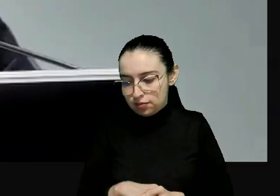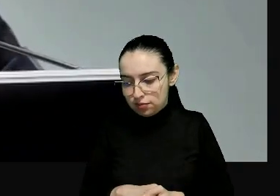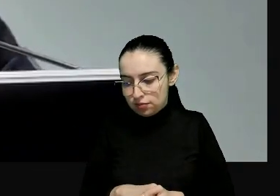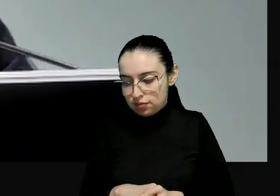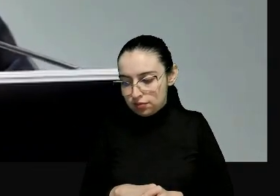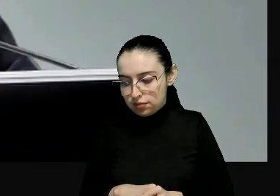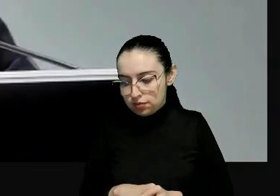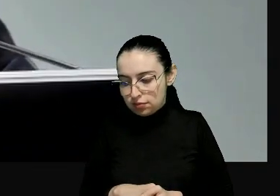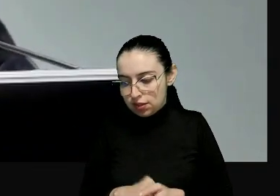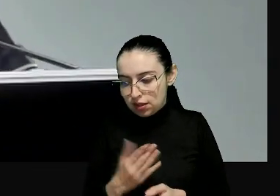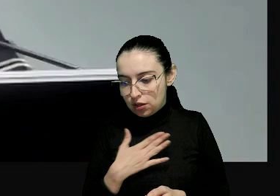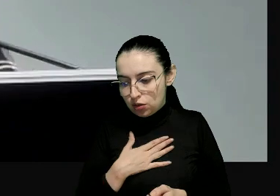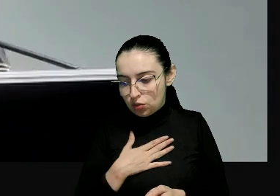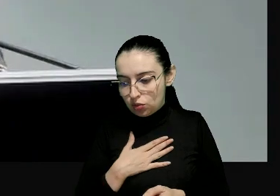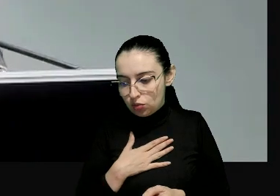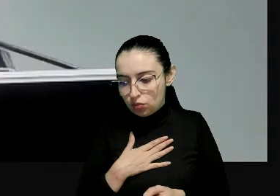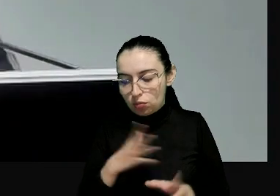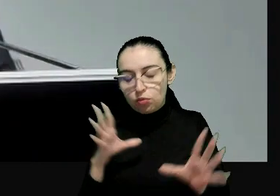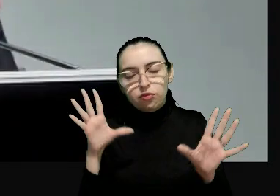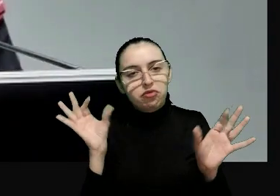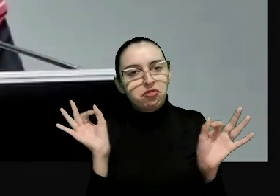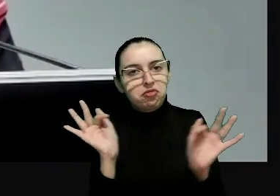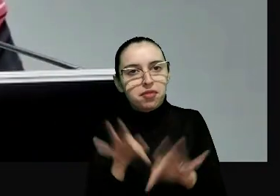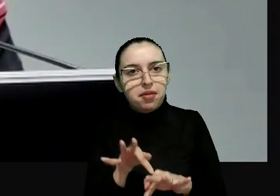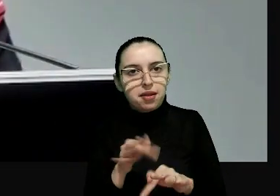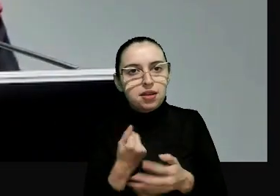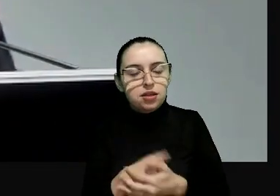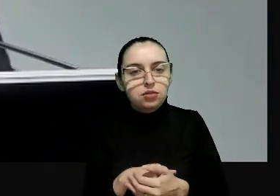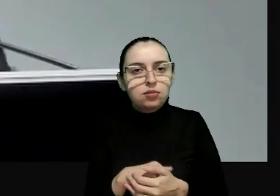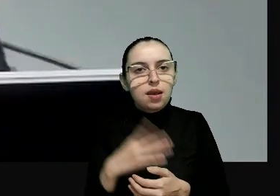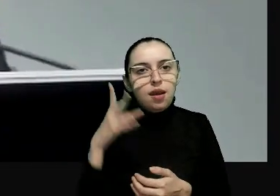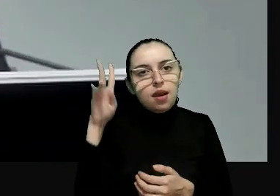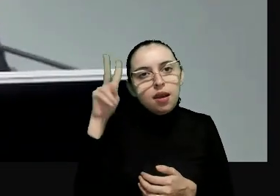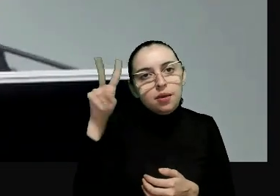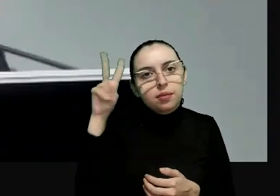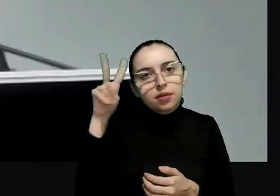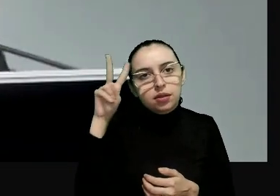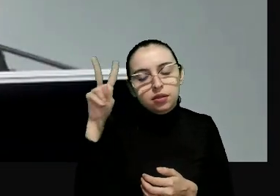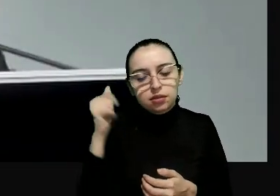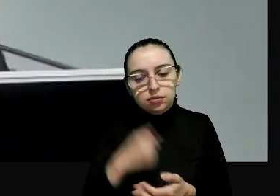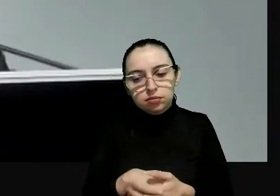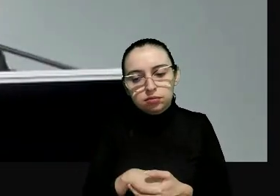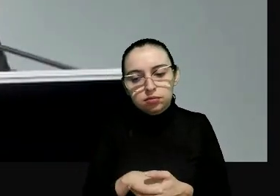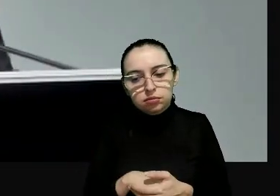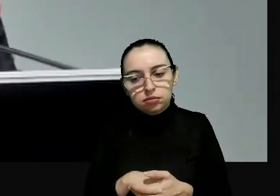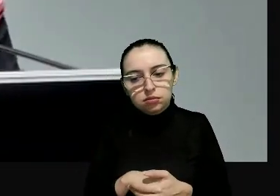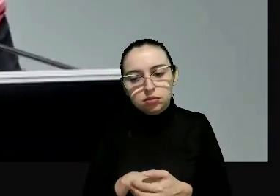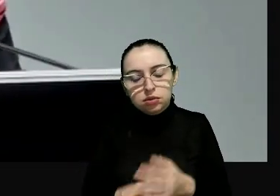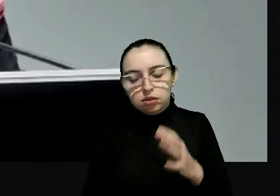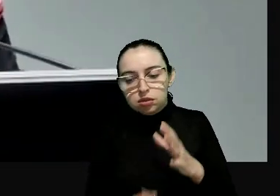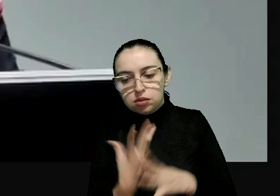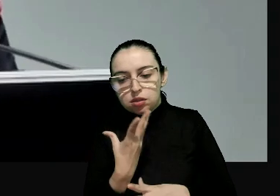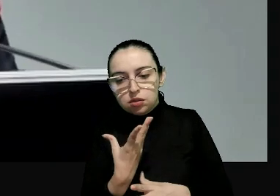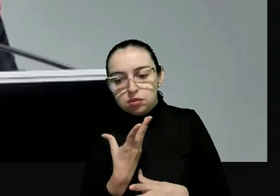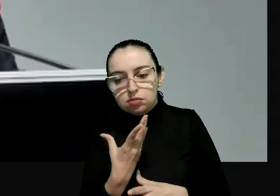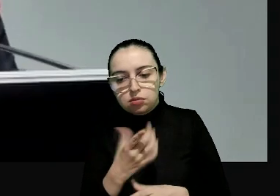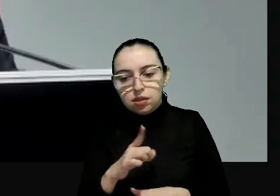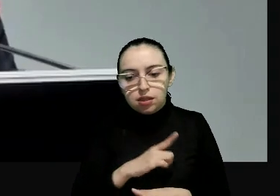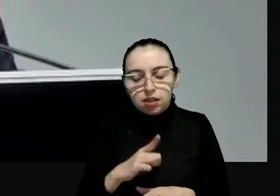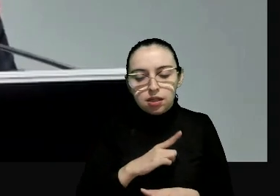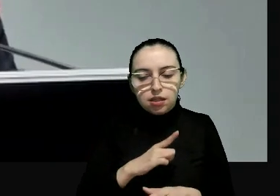Então, eu aqui concluo, lembrando que o ponto regional transformador